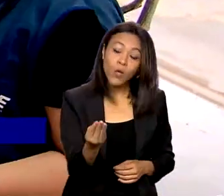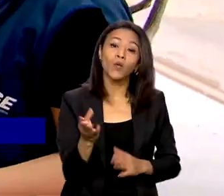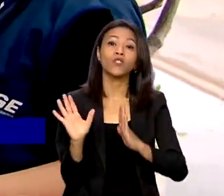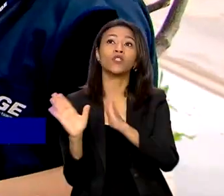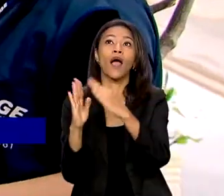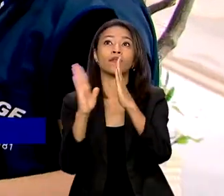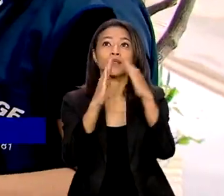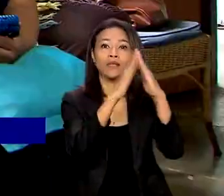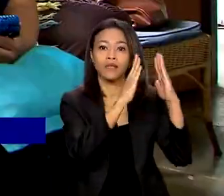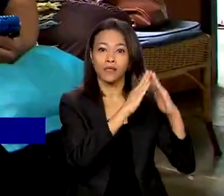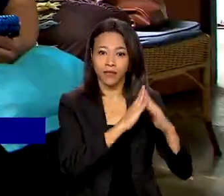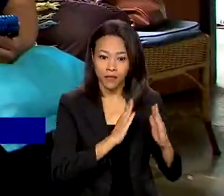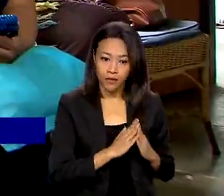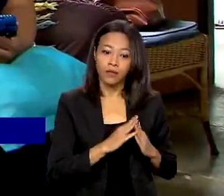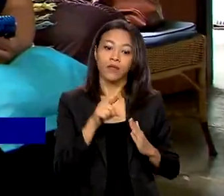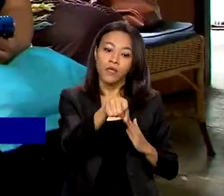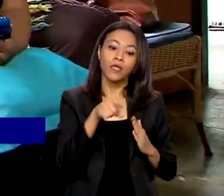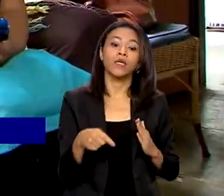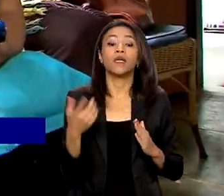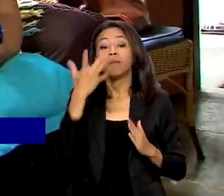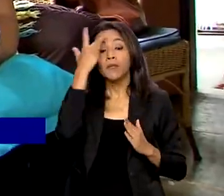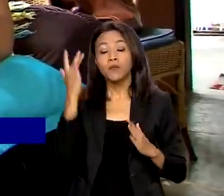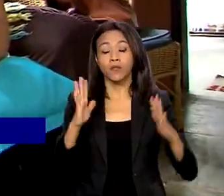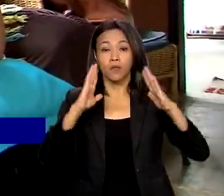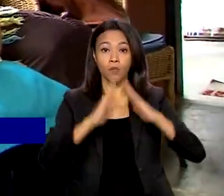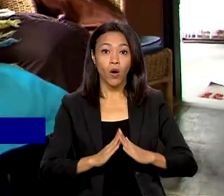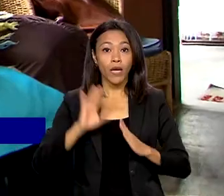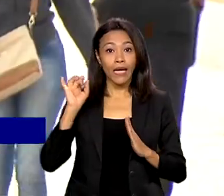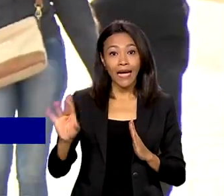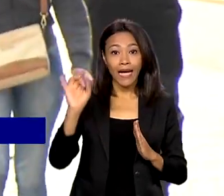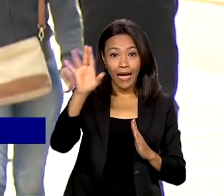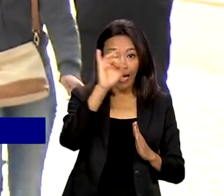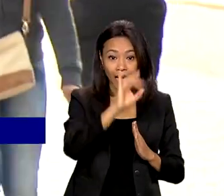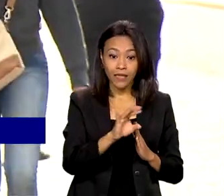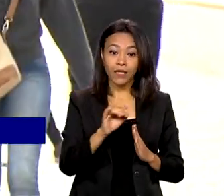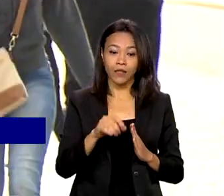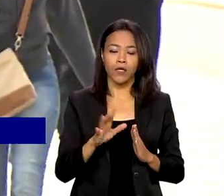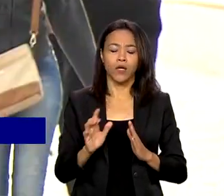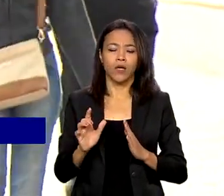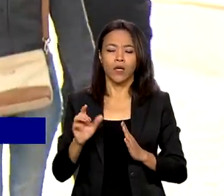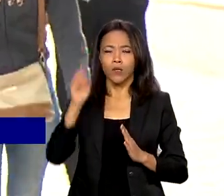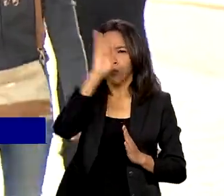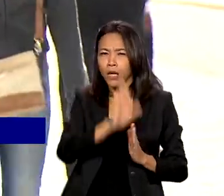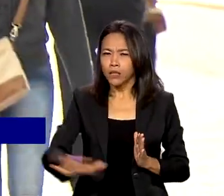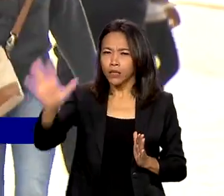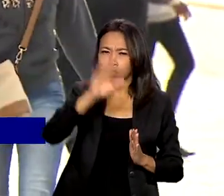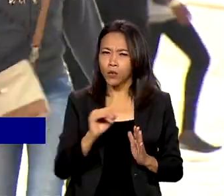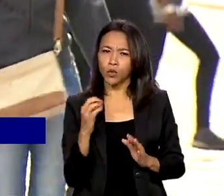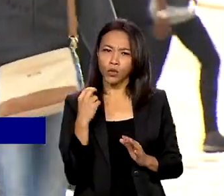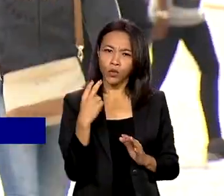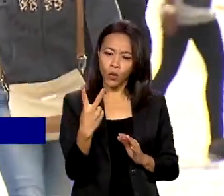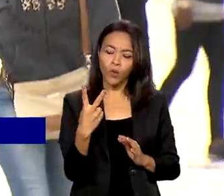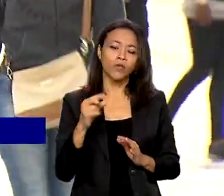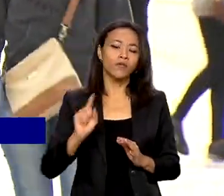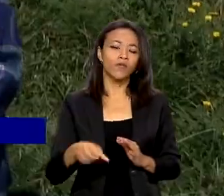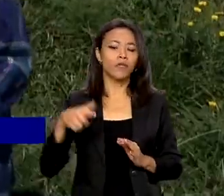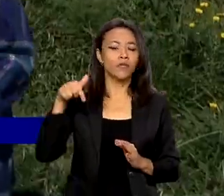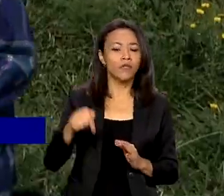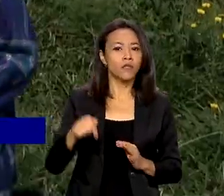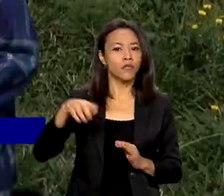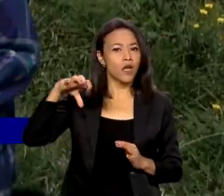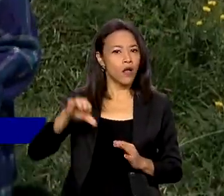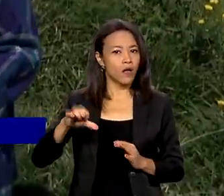permanentes. E a média de moradores em cada residência no país é de 2,79 pessoas.